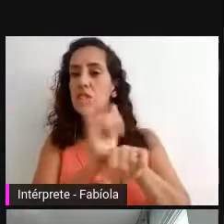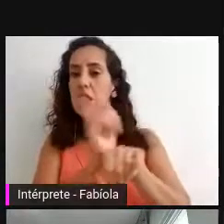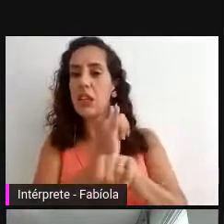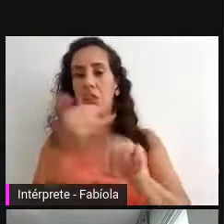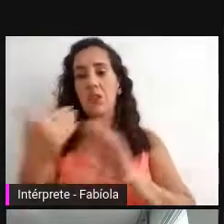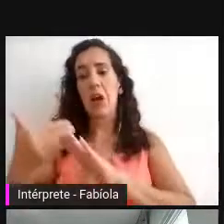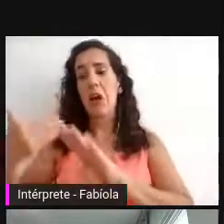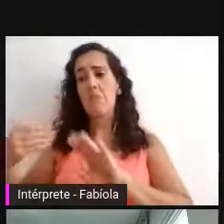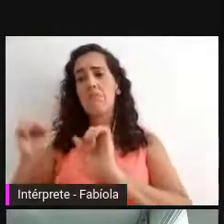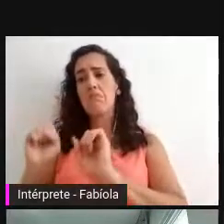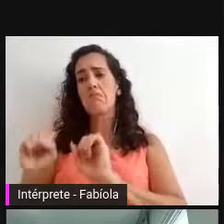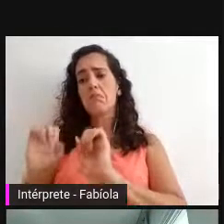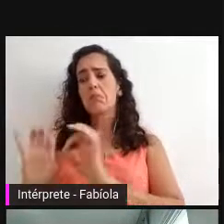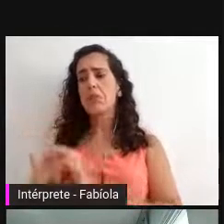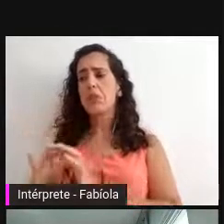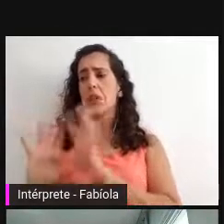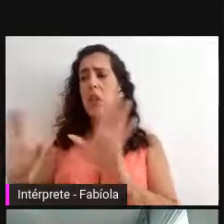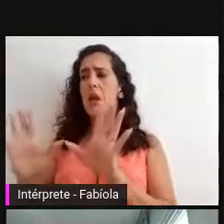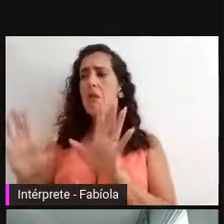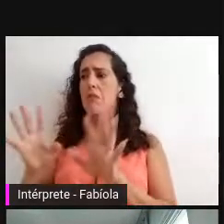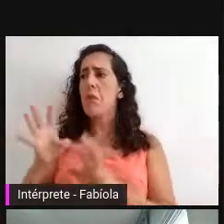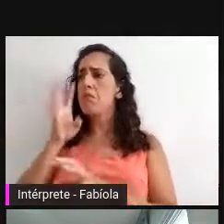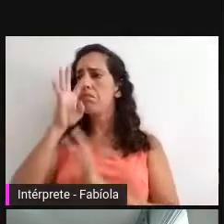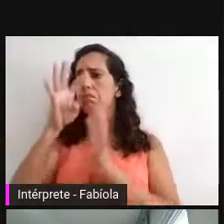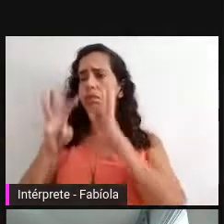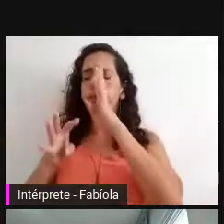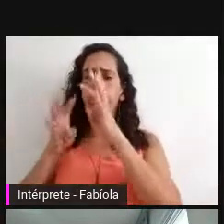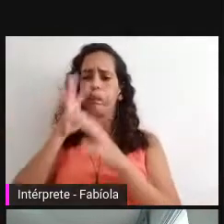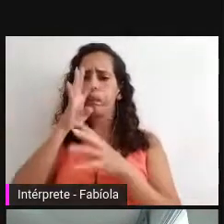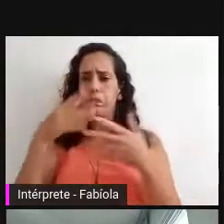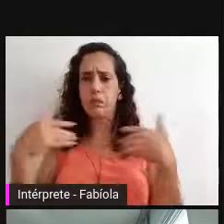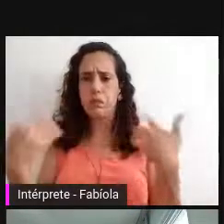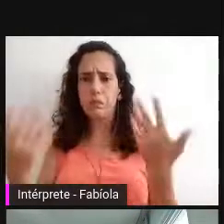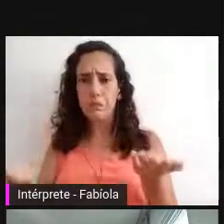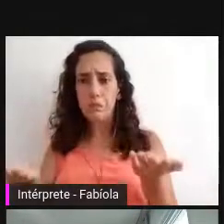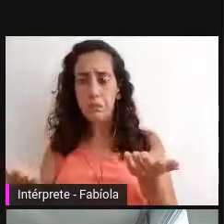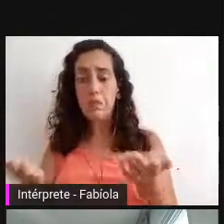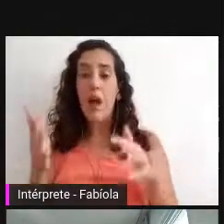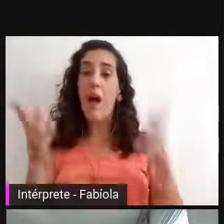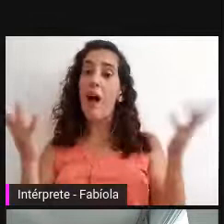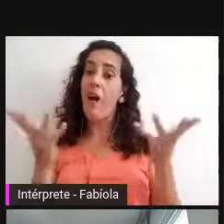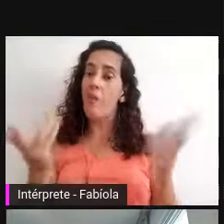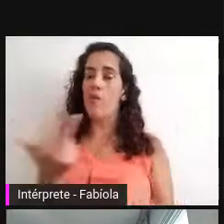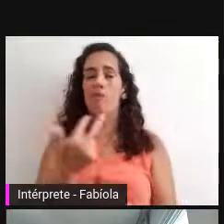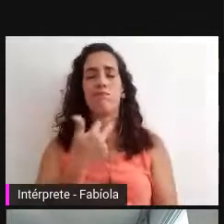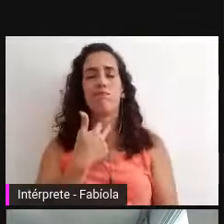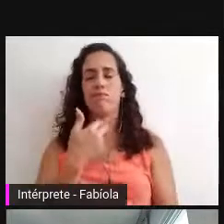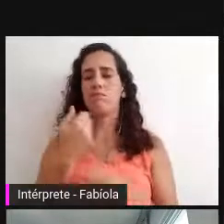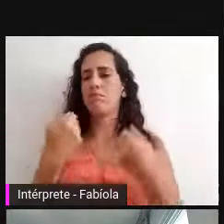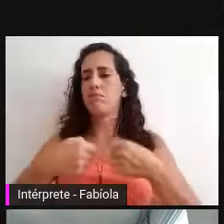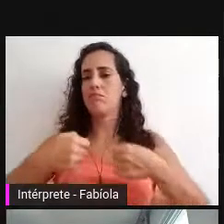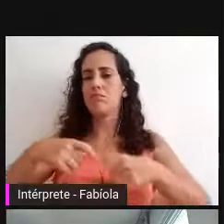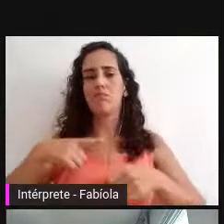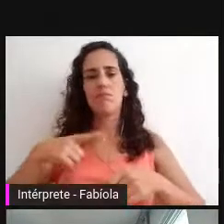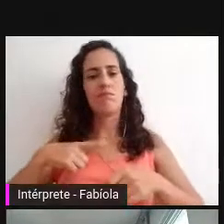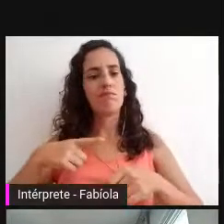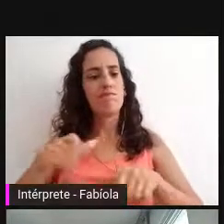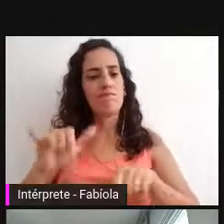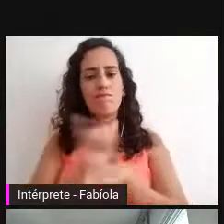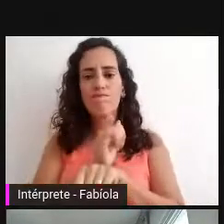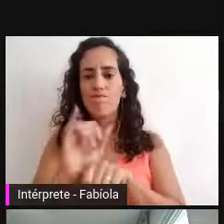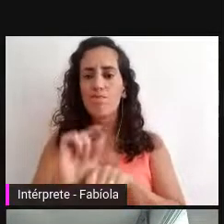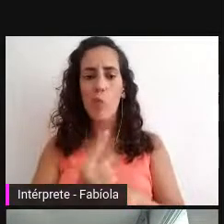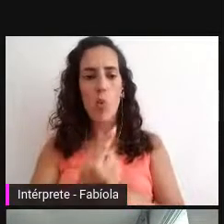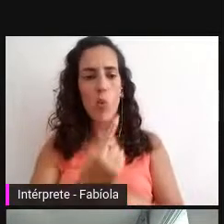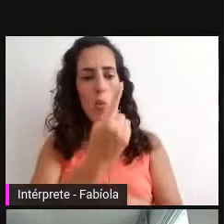podiam ser aplicadas de forma avulsa, agora não podem mais. Agora, a estratégia de preservação